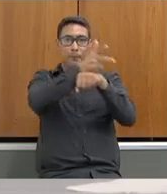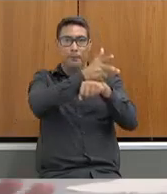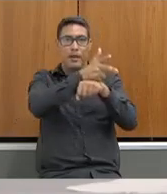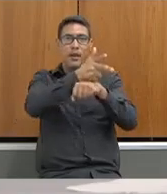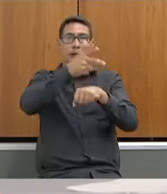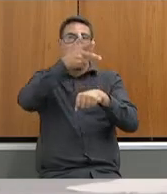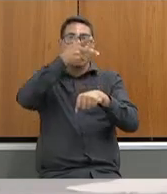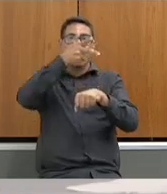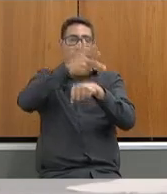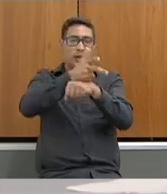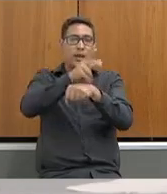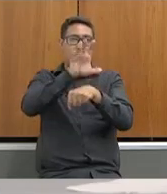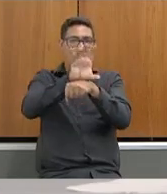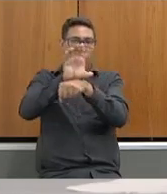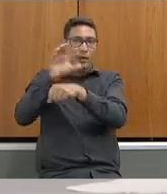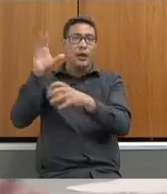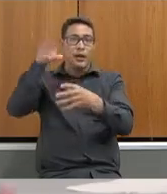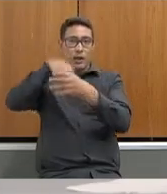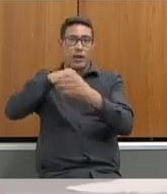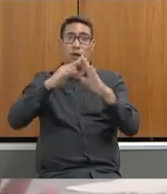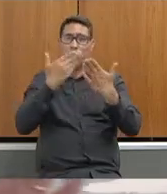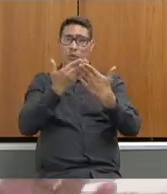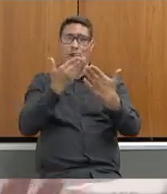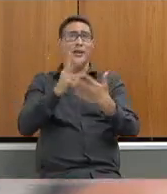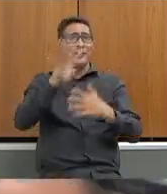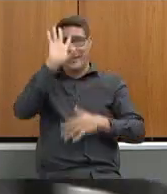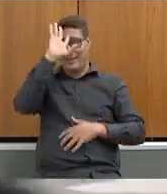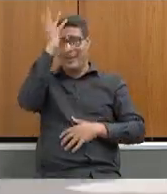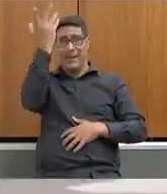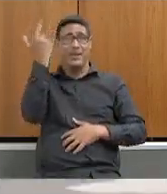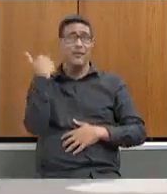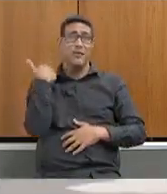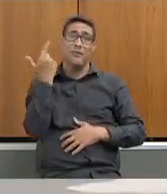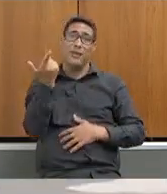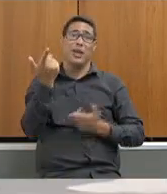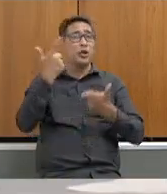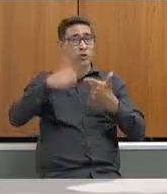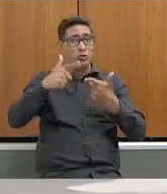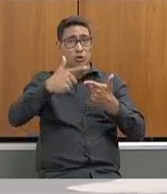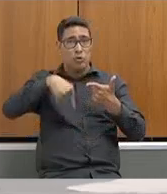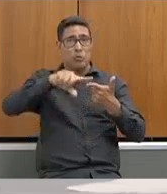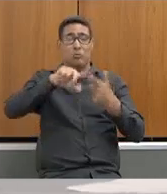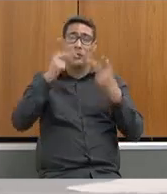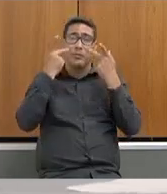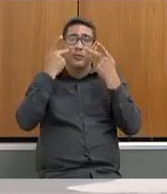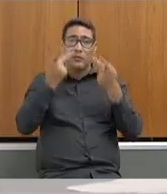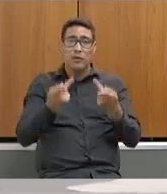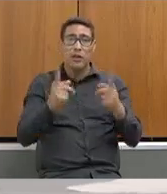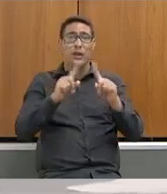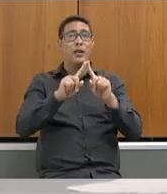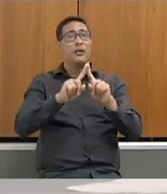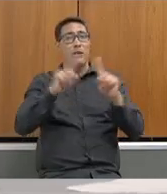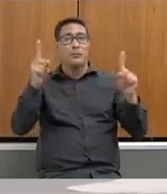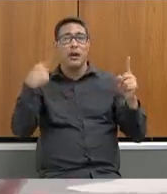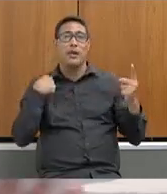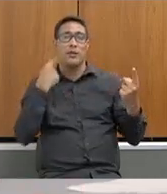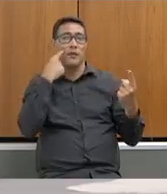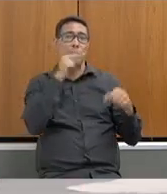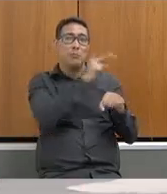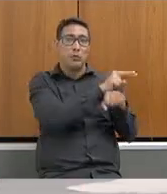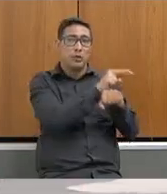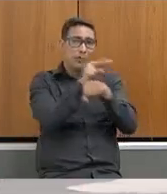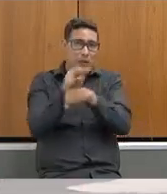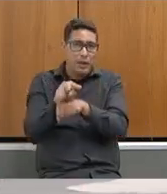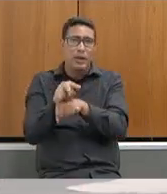vai resolver a questão de violência, mas é uma segurança patrimonial também, que a gente tem escolas invadidas. Então, câmeras de monitoramento, todas as nossas